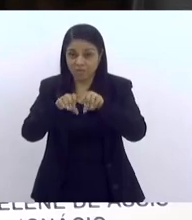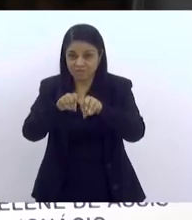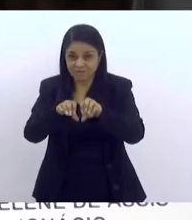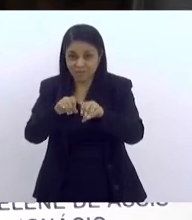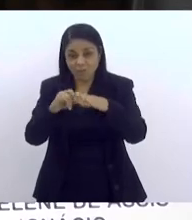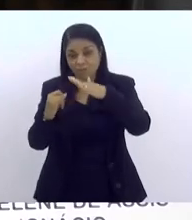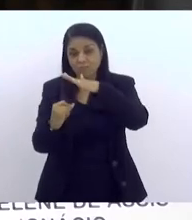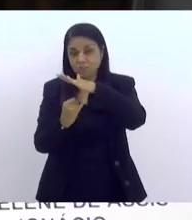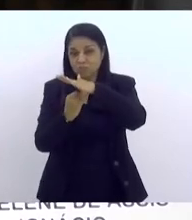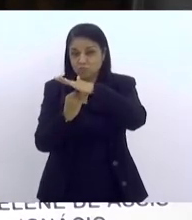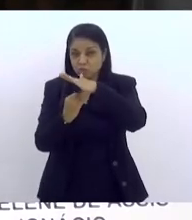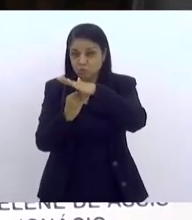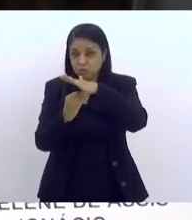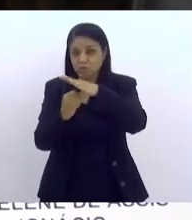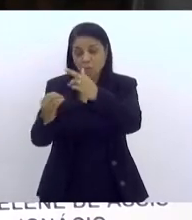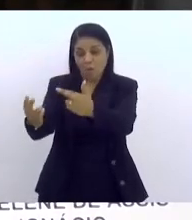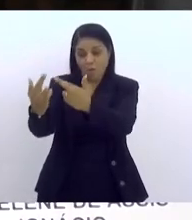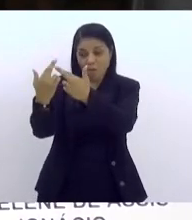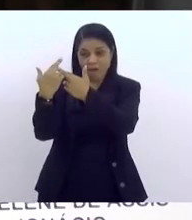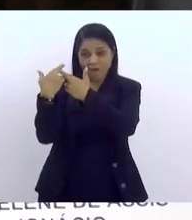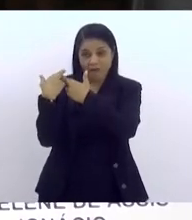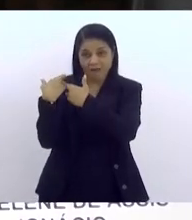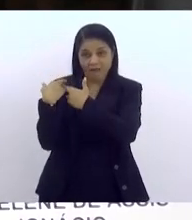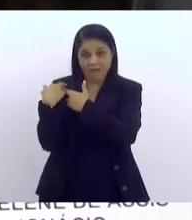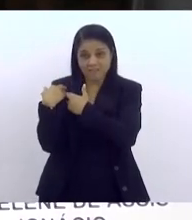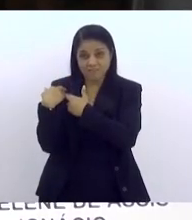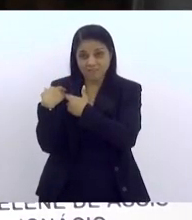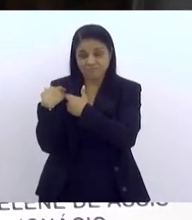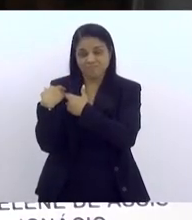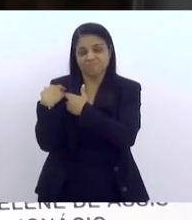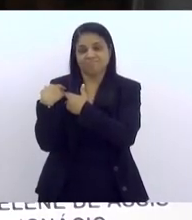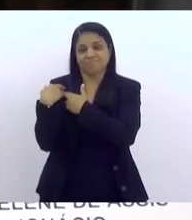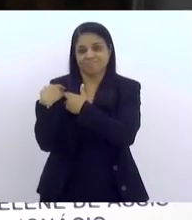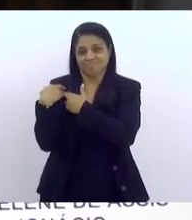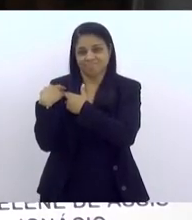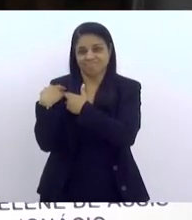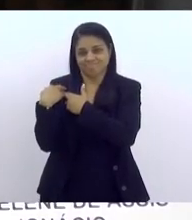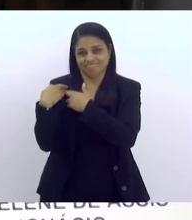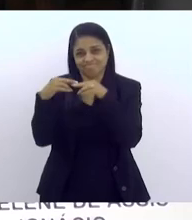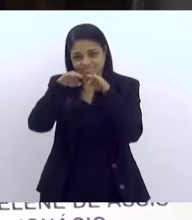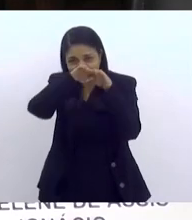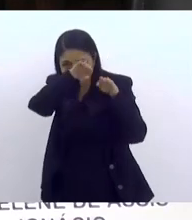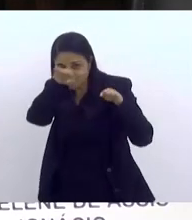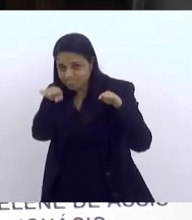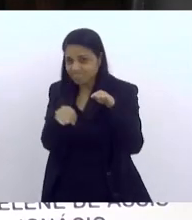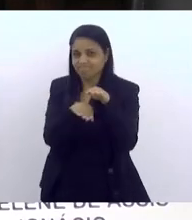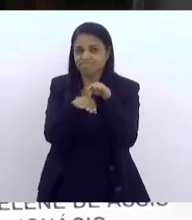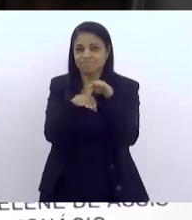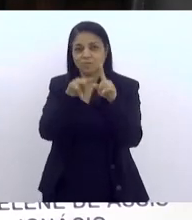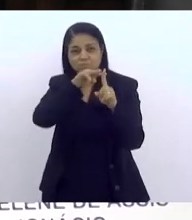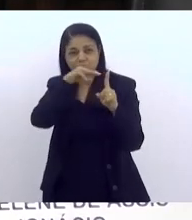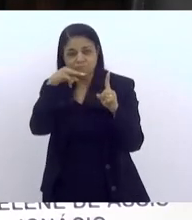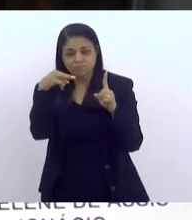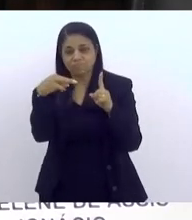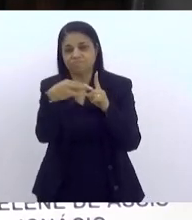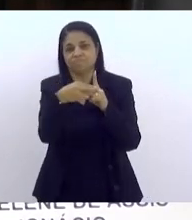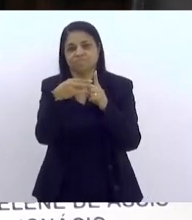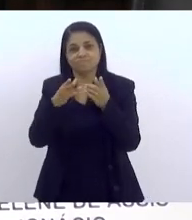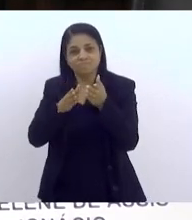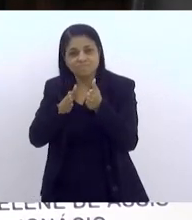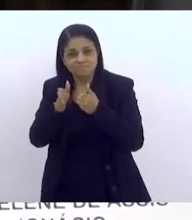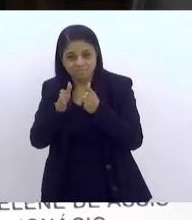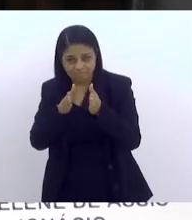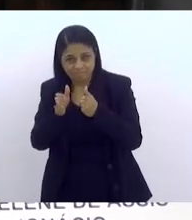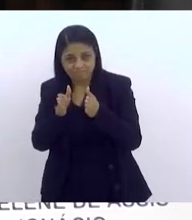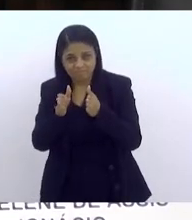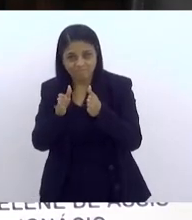instituições responsáveis por essa discrepância da forma do ponto de vista de acesso a não